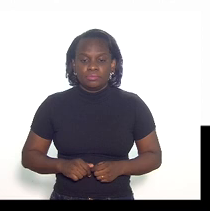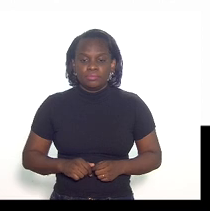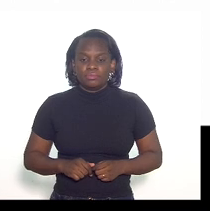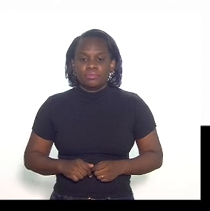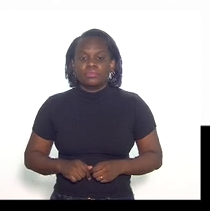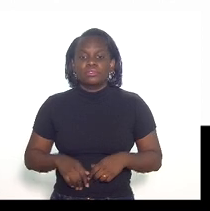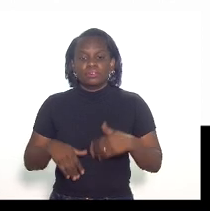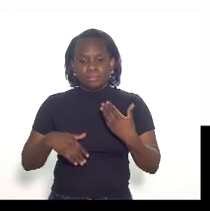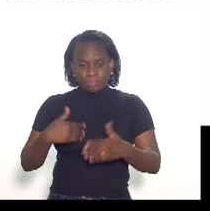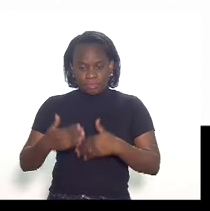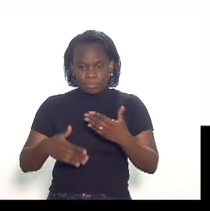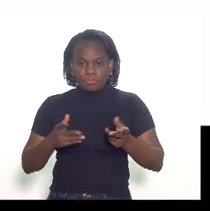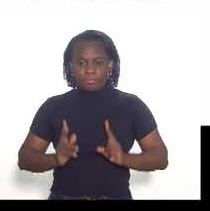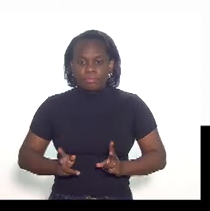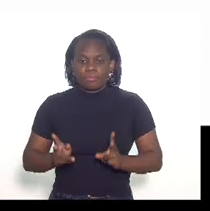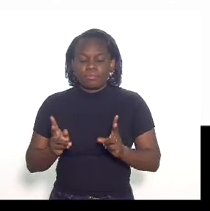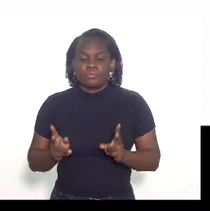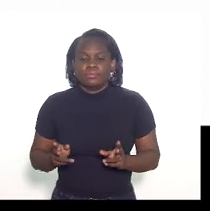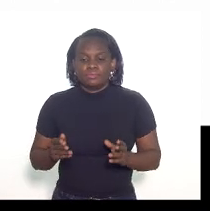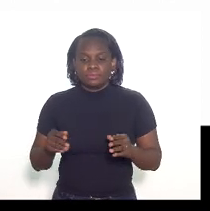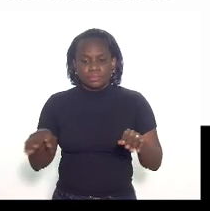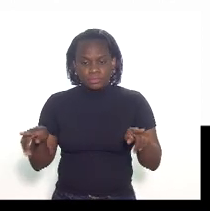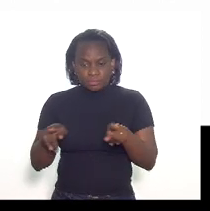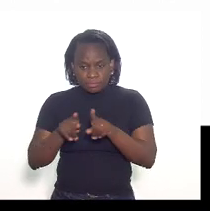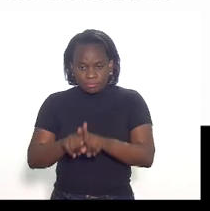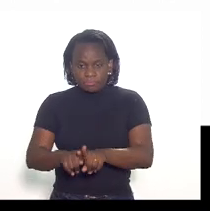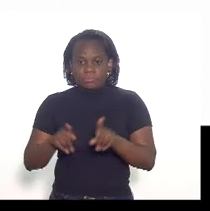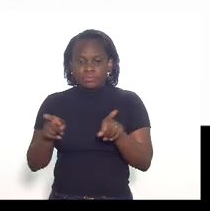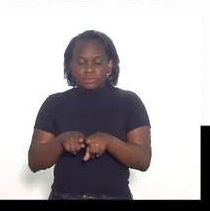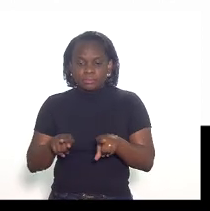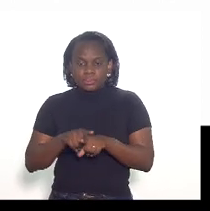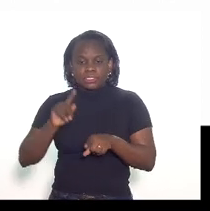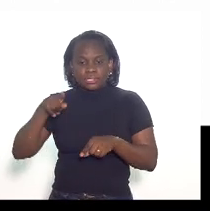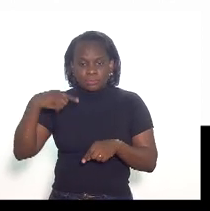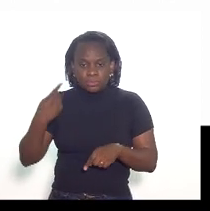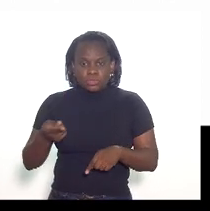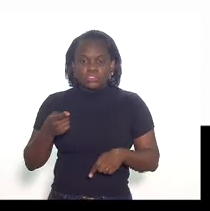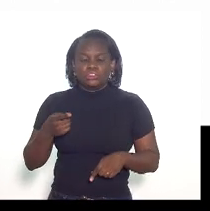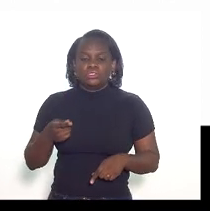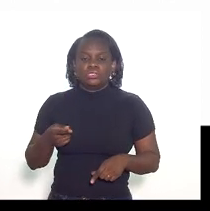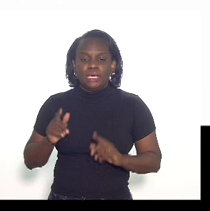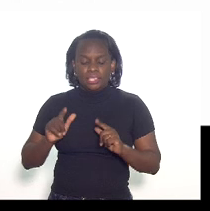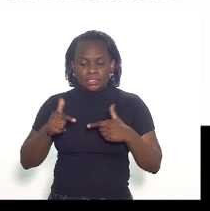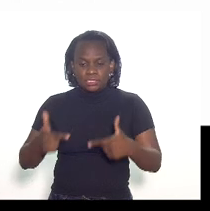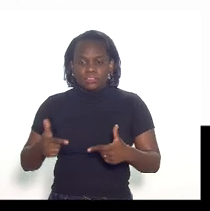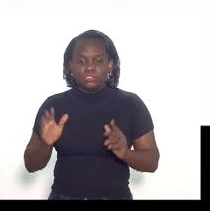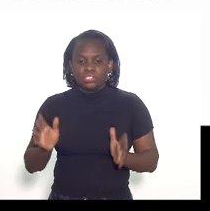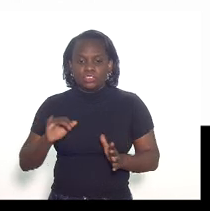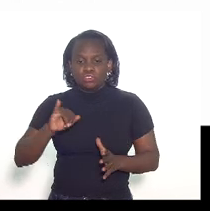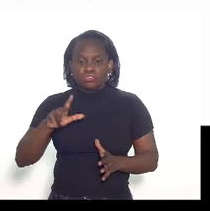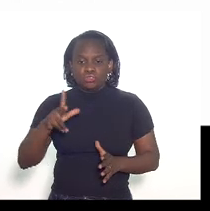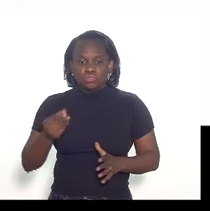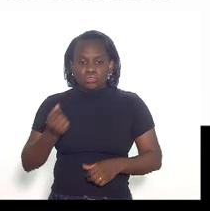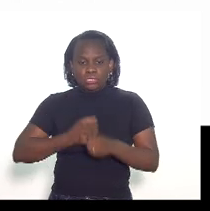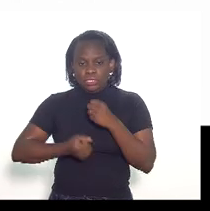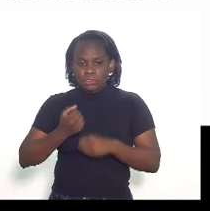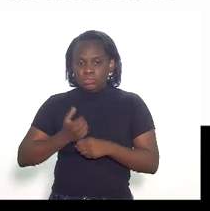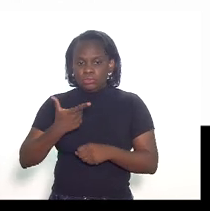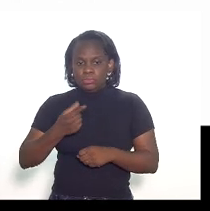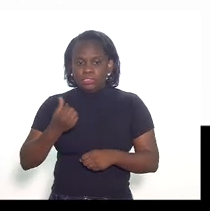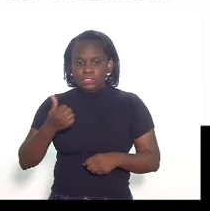dando sequência paralelamente a isso logo depois do ingresso da ação em julho de 2019